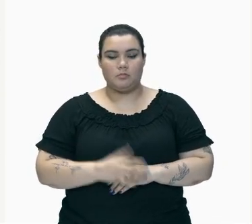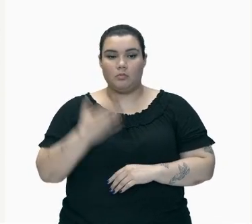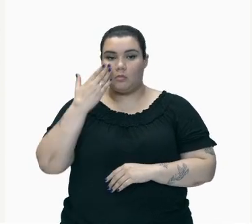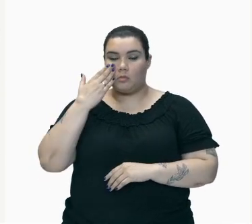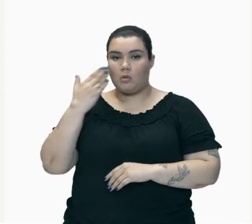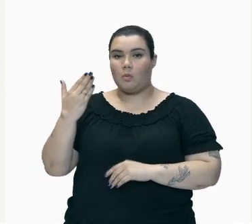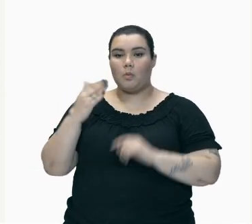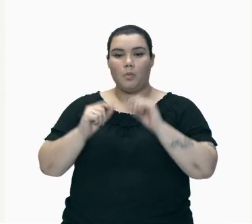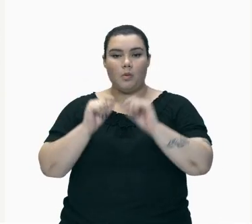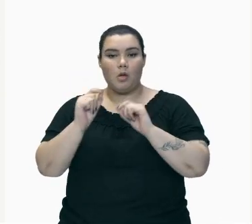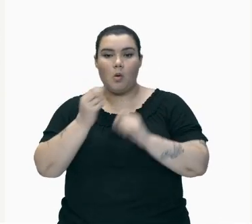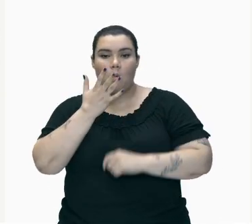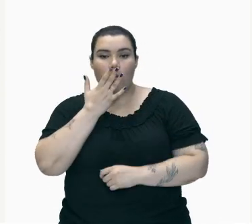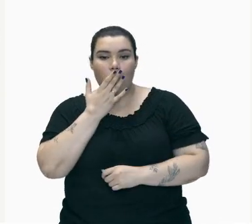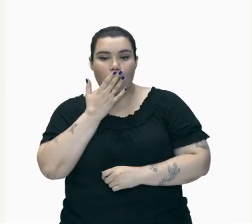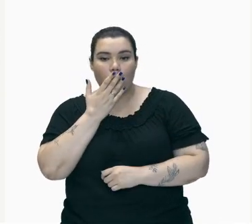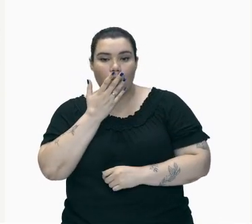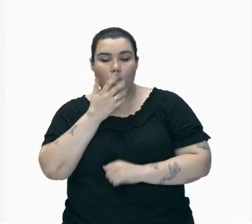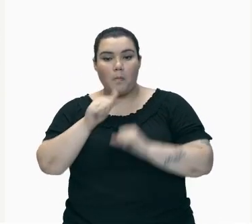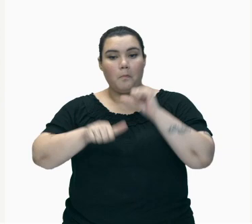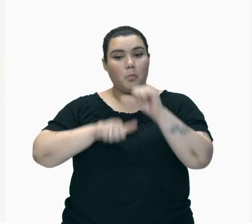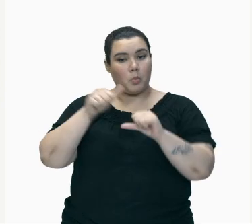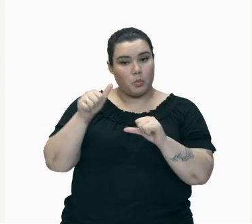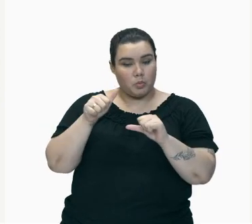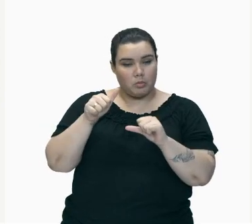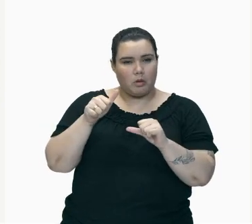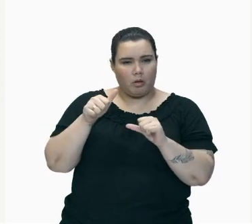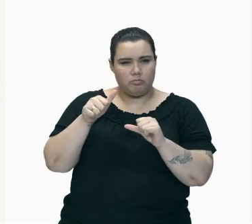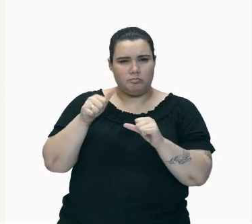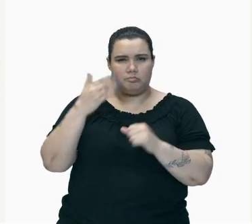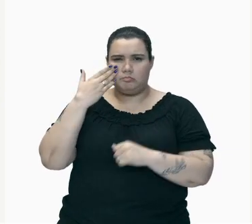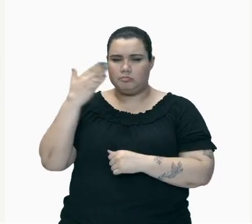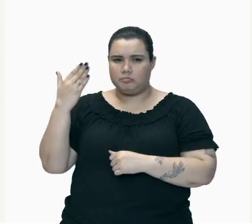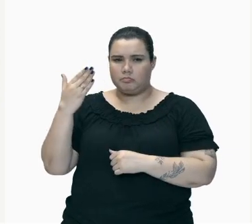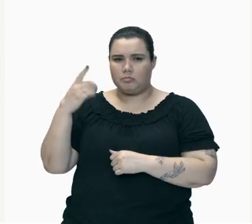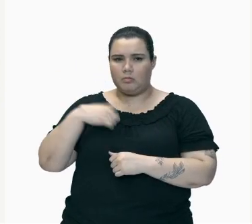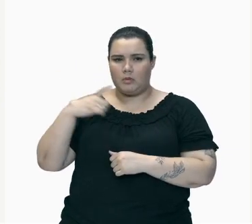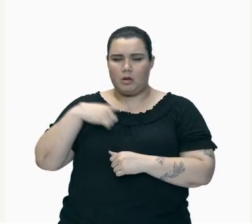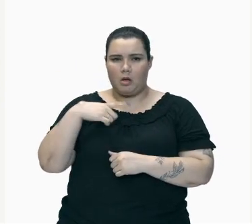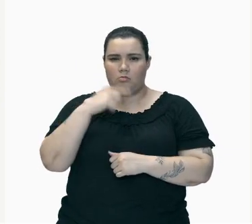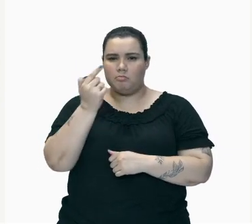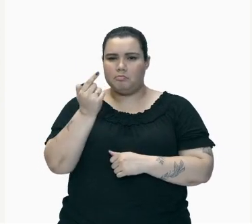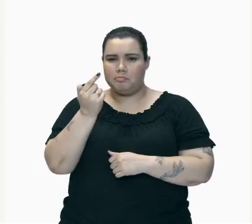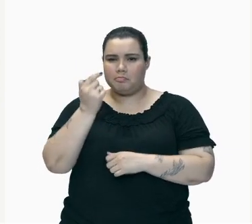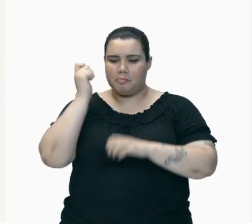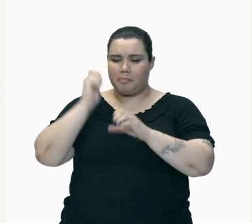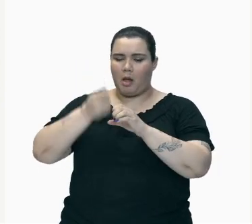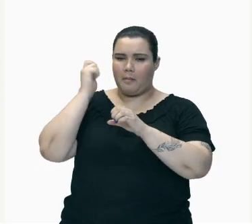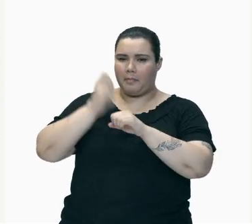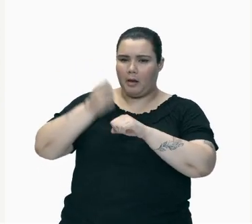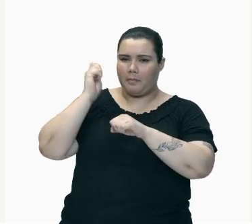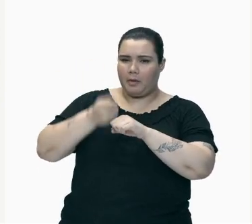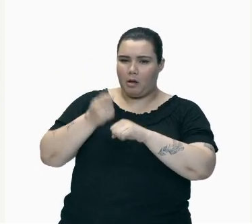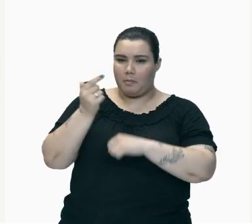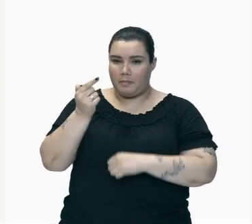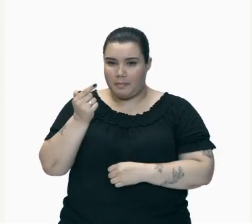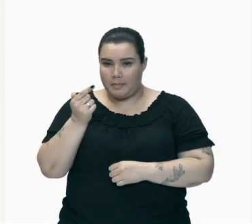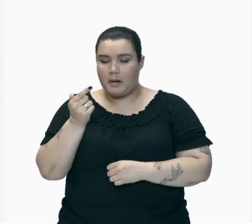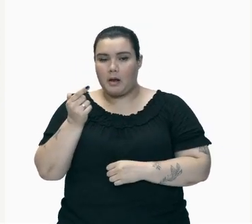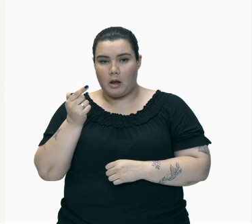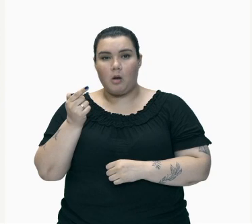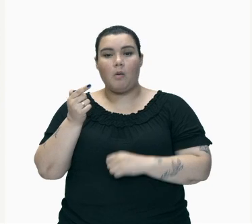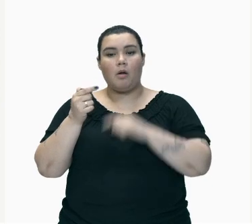mudança De cor Note Aqui que nós Temos um Ferro Um prego Esse prego O aconteceu